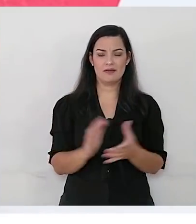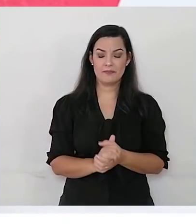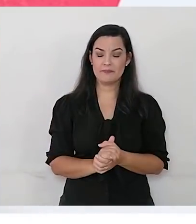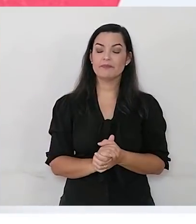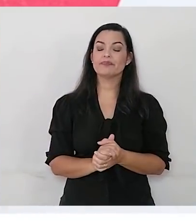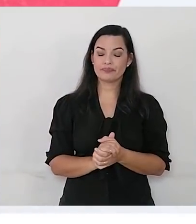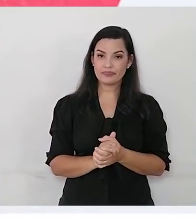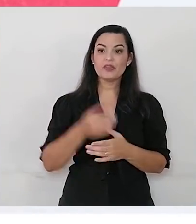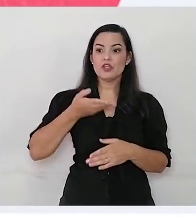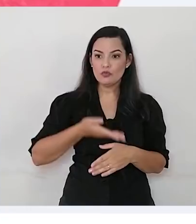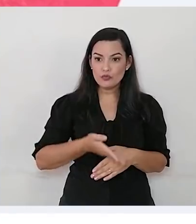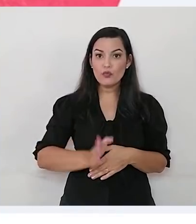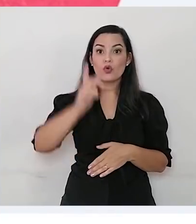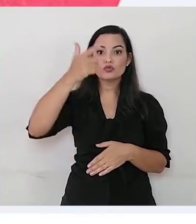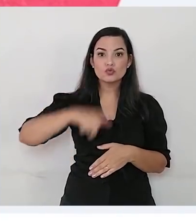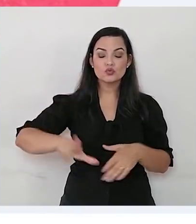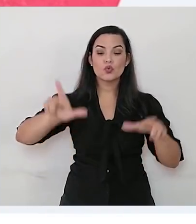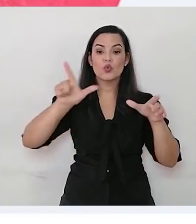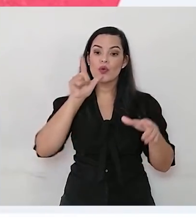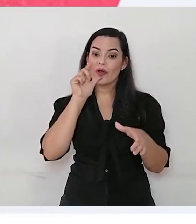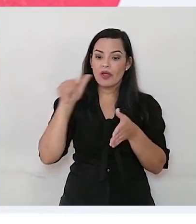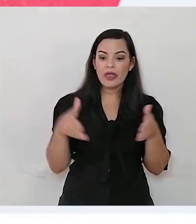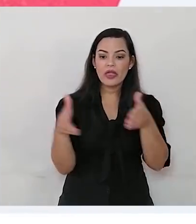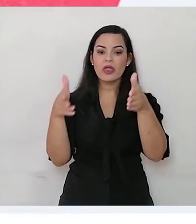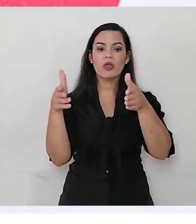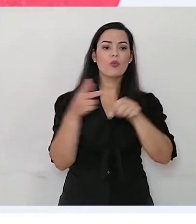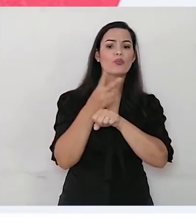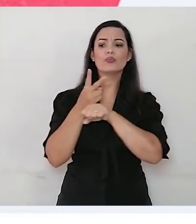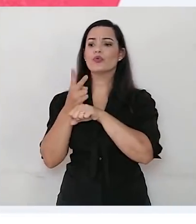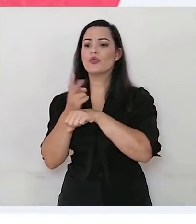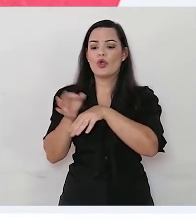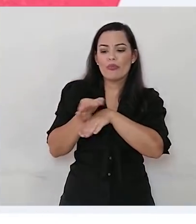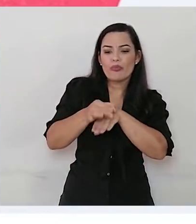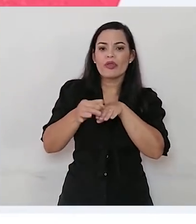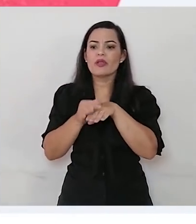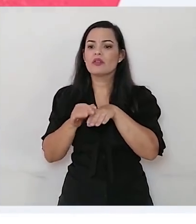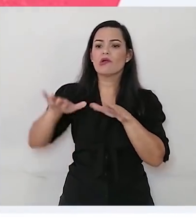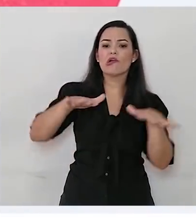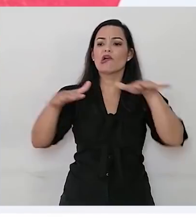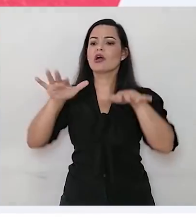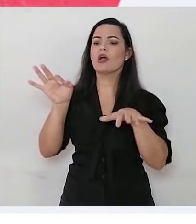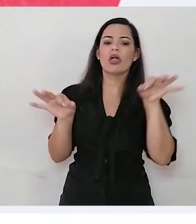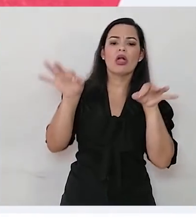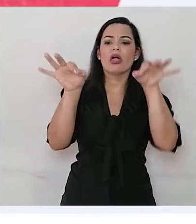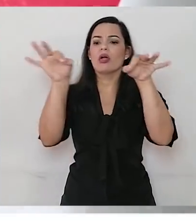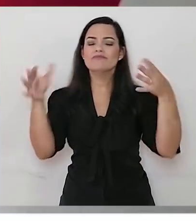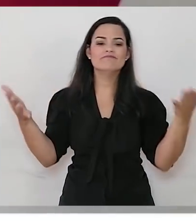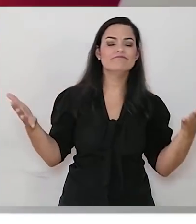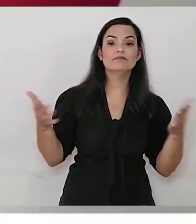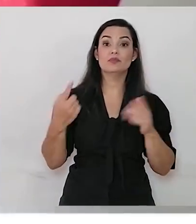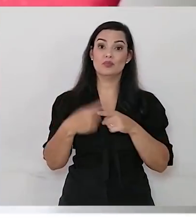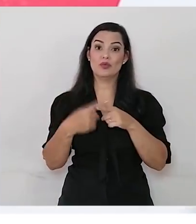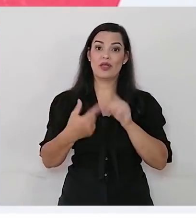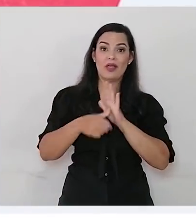Voltou logo para o rio, na esperança de encontrar todas as pintas das asas que ela perdeu